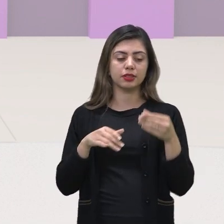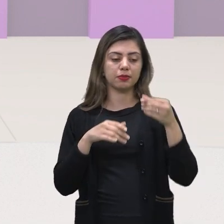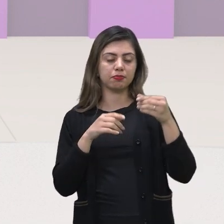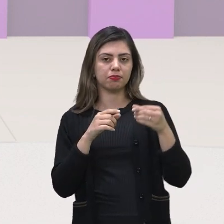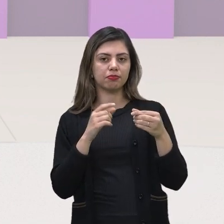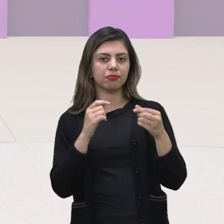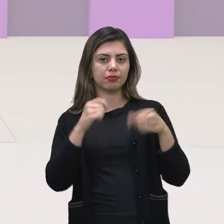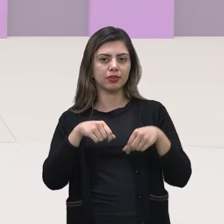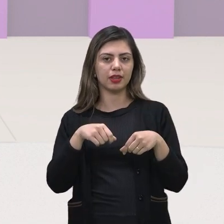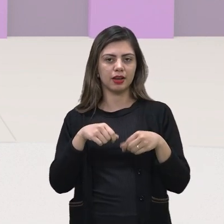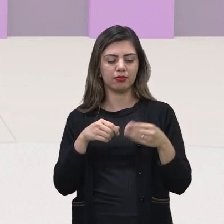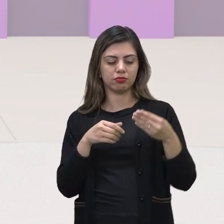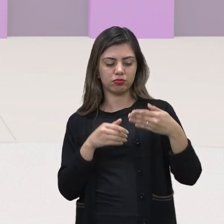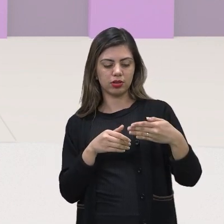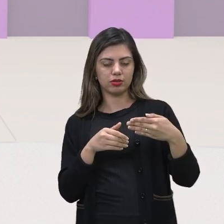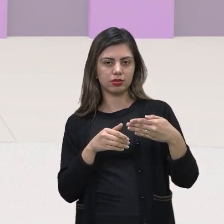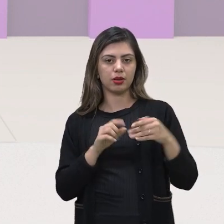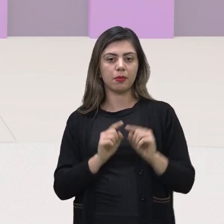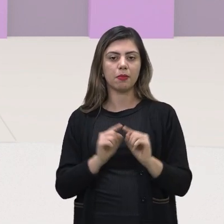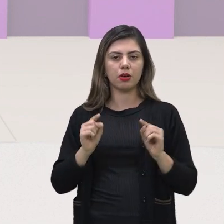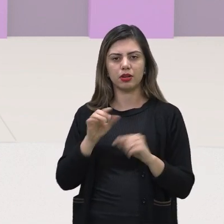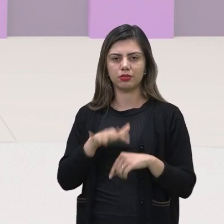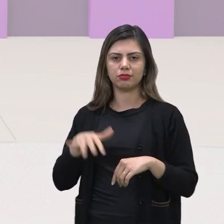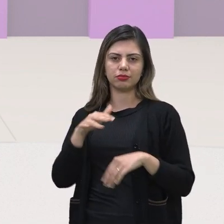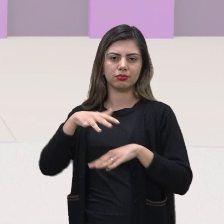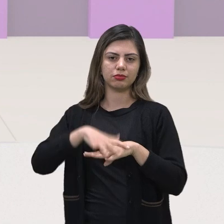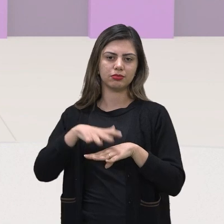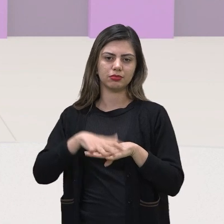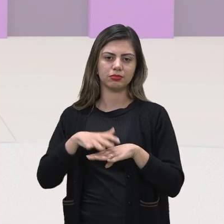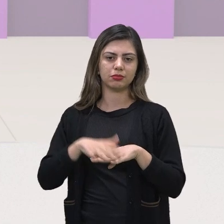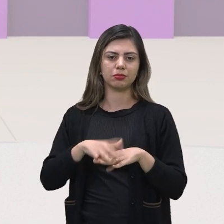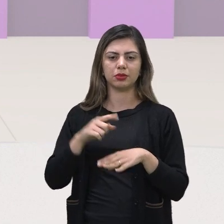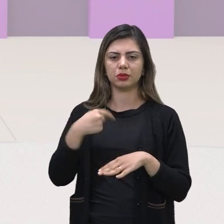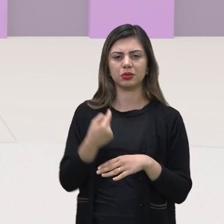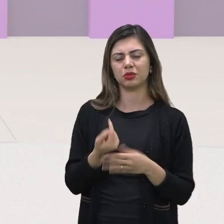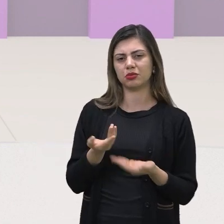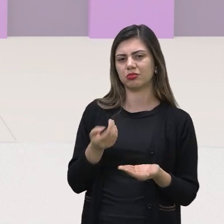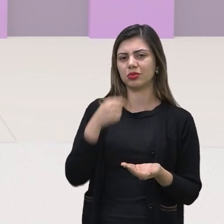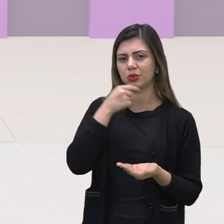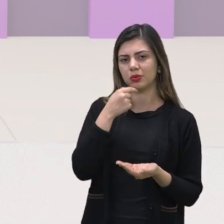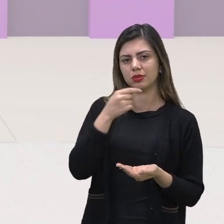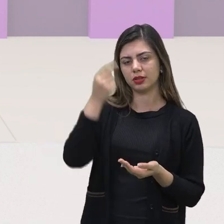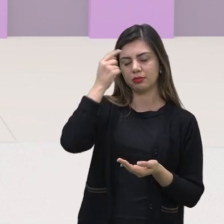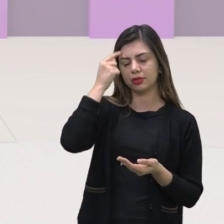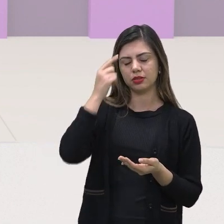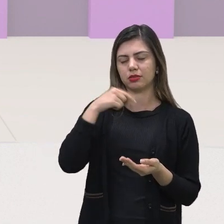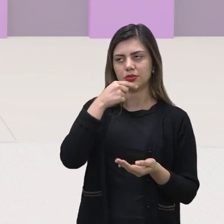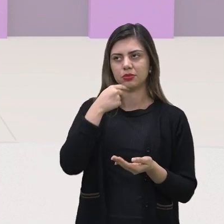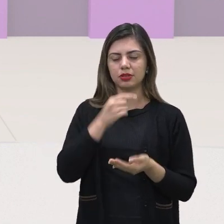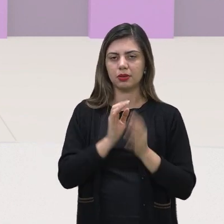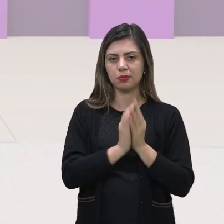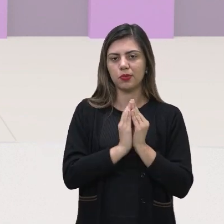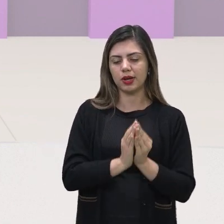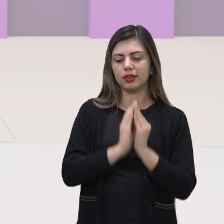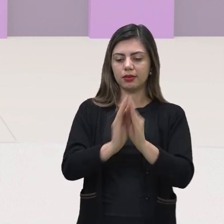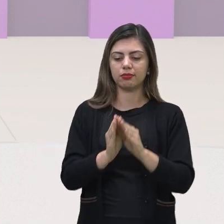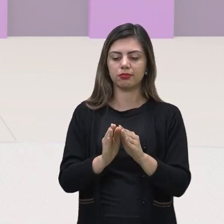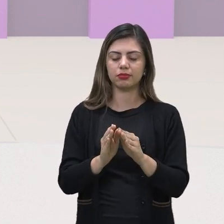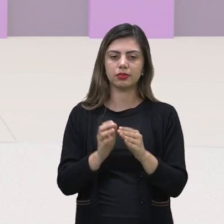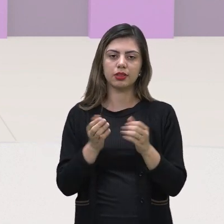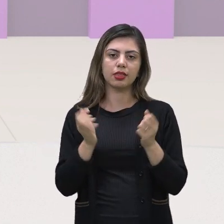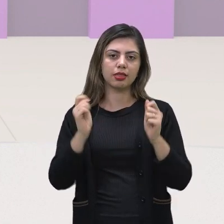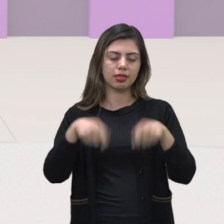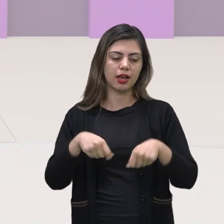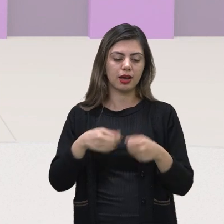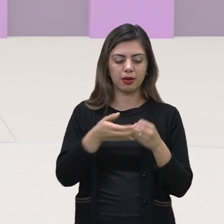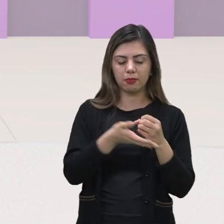aí aqui pra matemática aqui pra gente vamos esquecer essa possibilidade a gente sempre vai trabalhar da